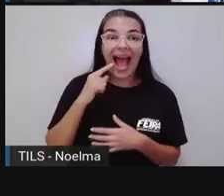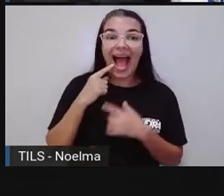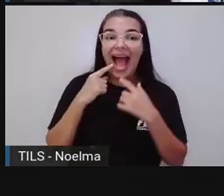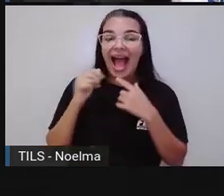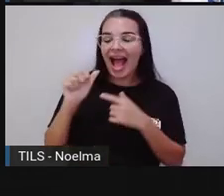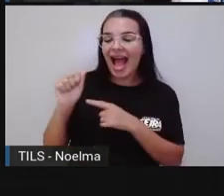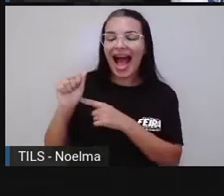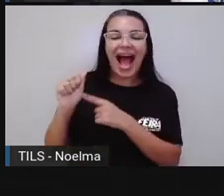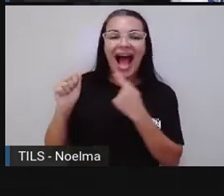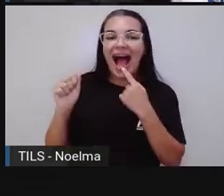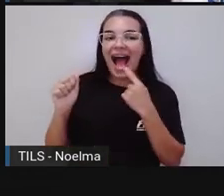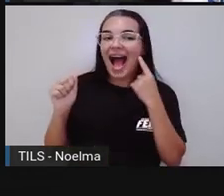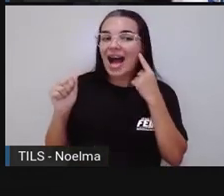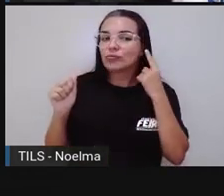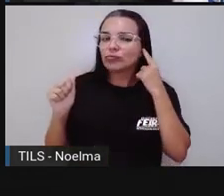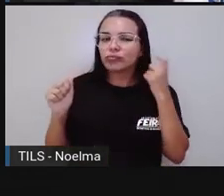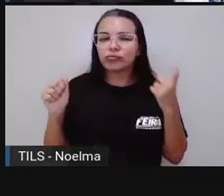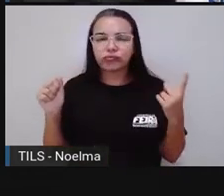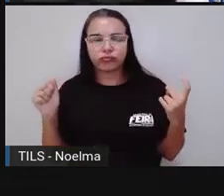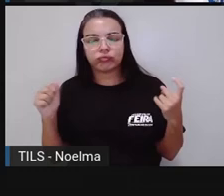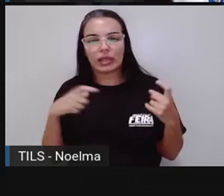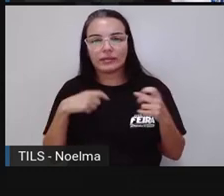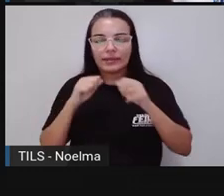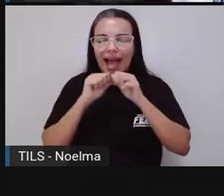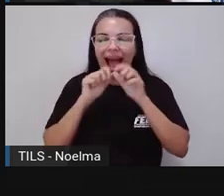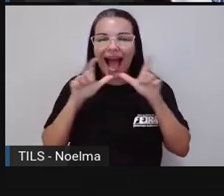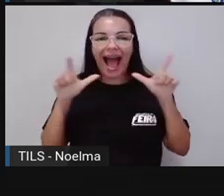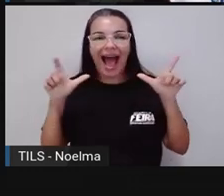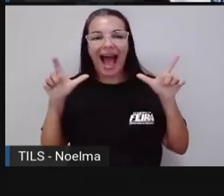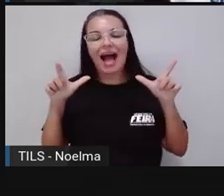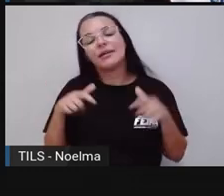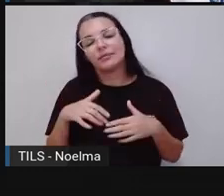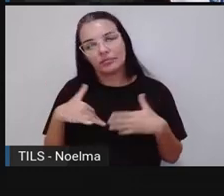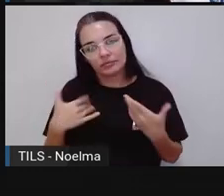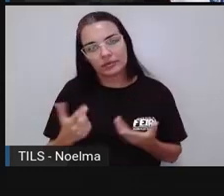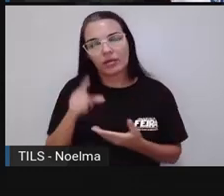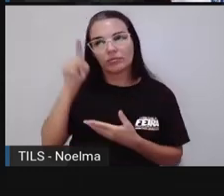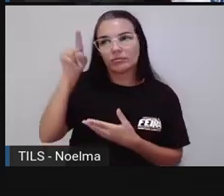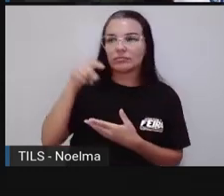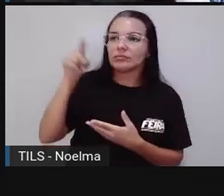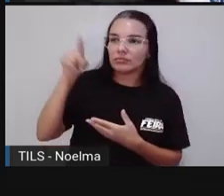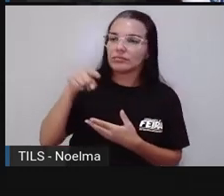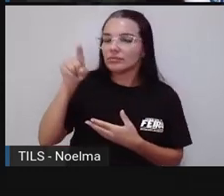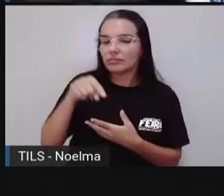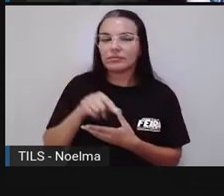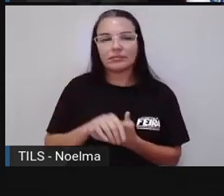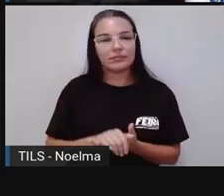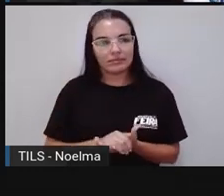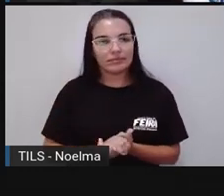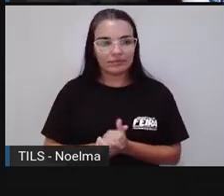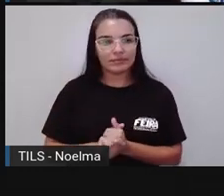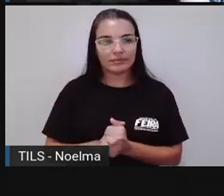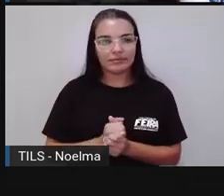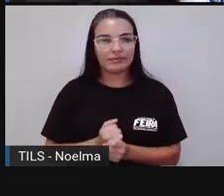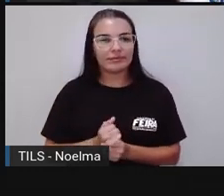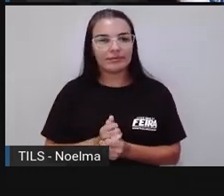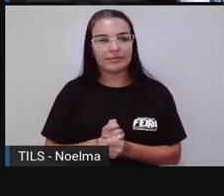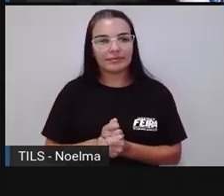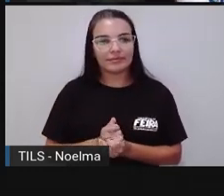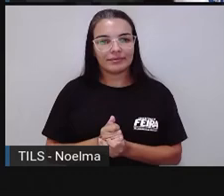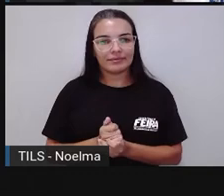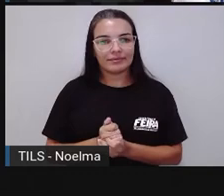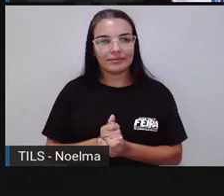que o som do ar aí é um som aberto. Então a palavra lápis também recebe o acento